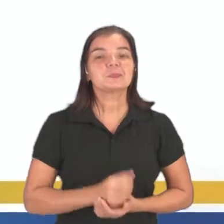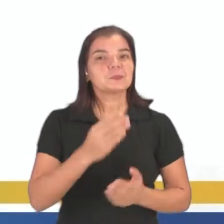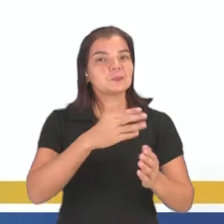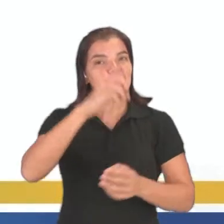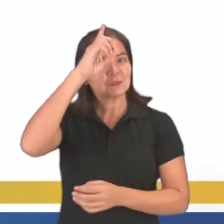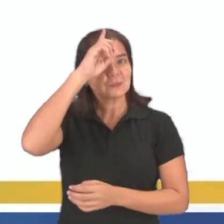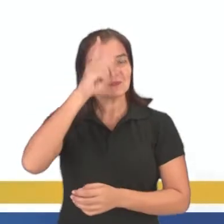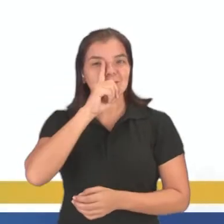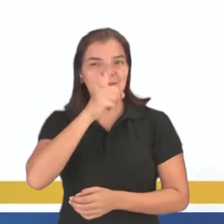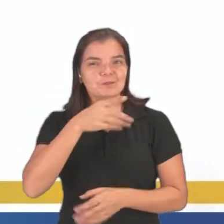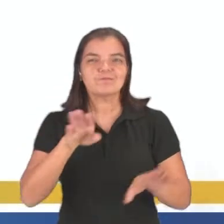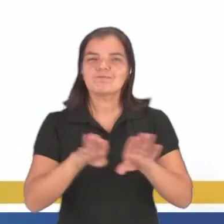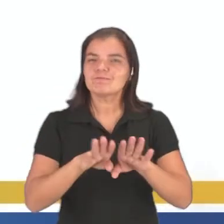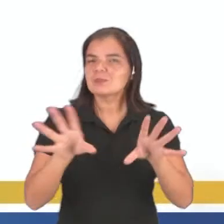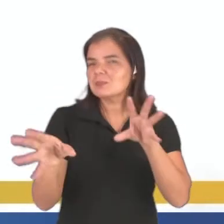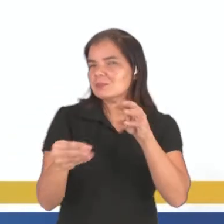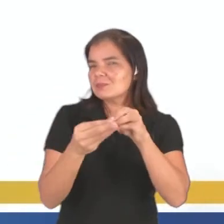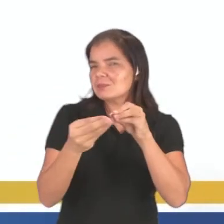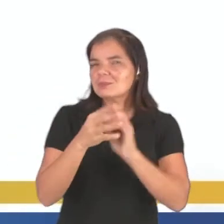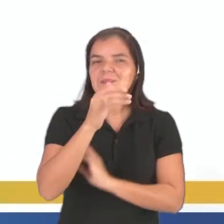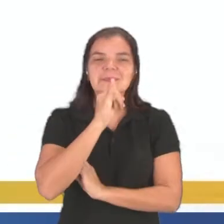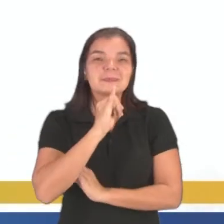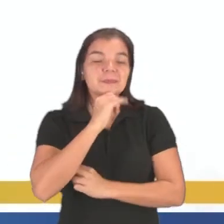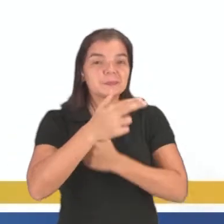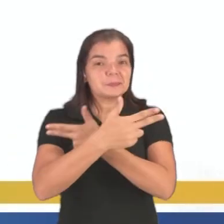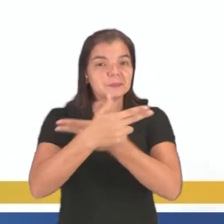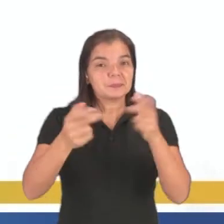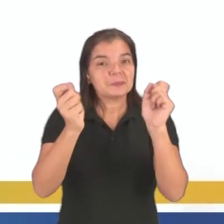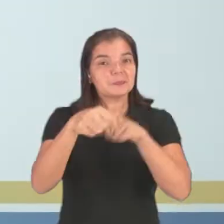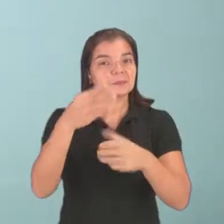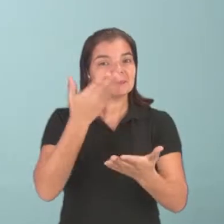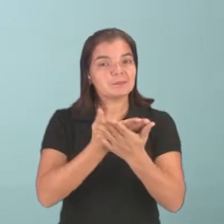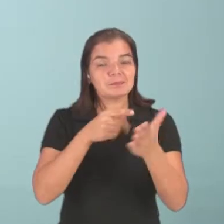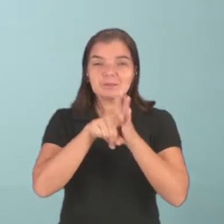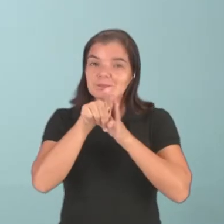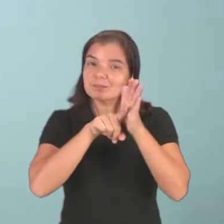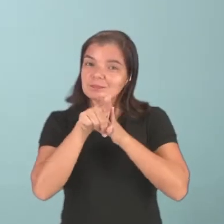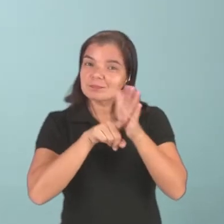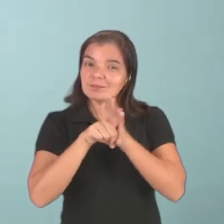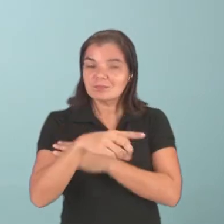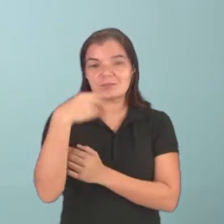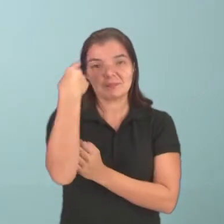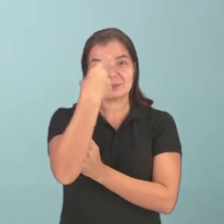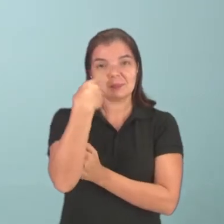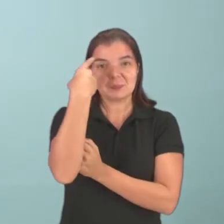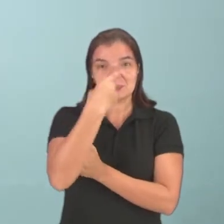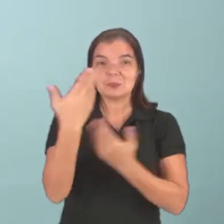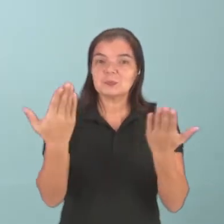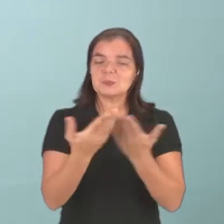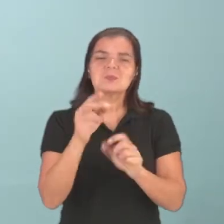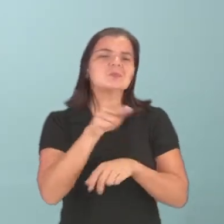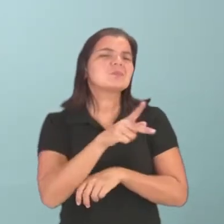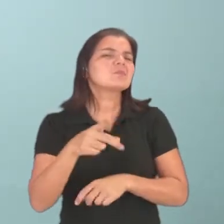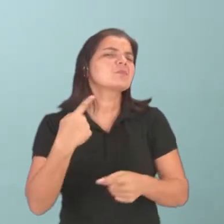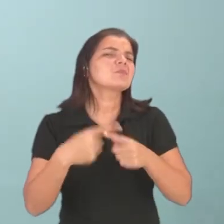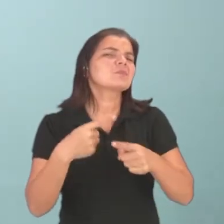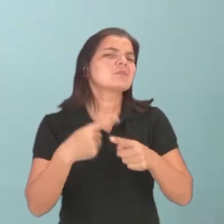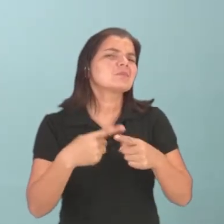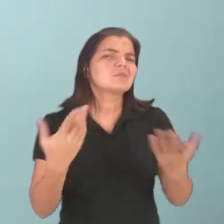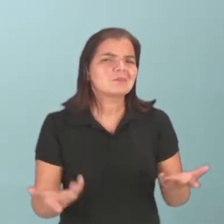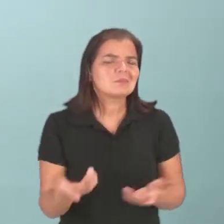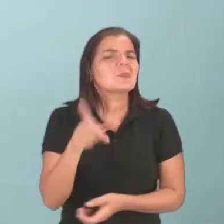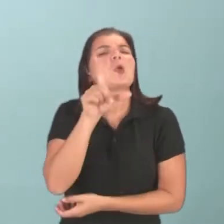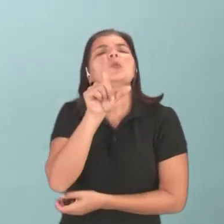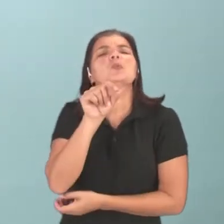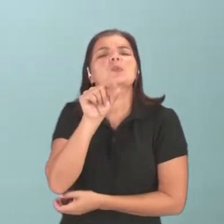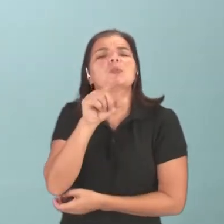Pessoal, isso daí é só um pequeno exemplo de coisas que nós podemos estar pesquisando em língua espanhola. Professor, por que o senhor colocou